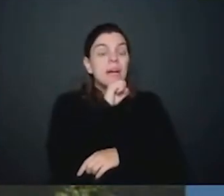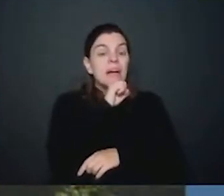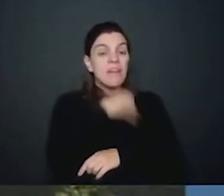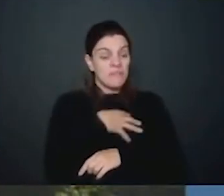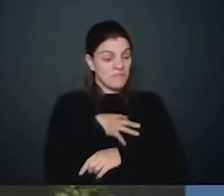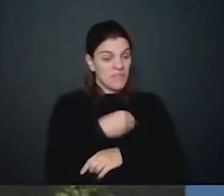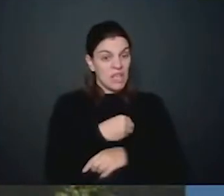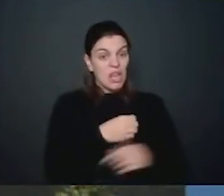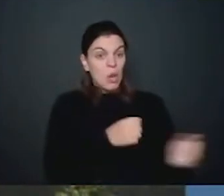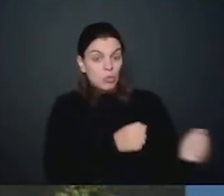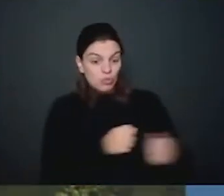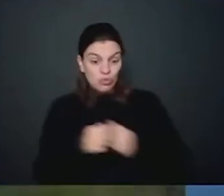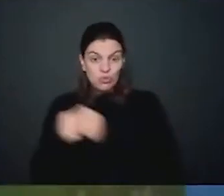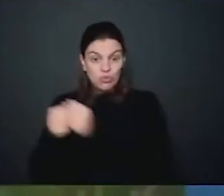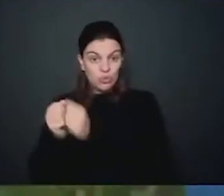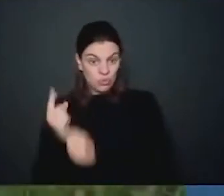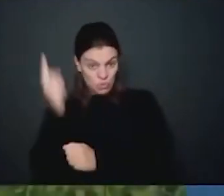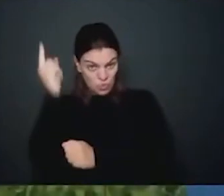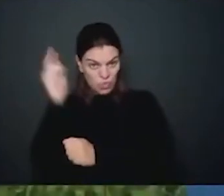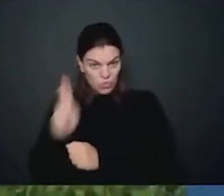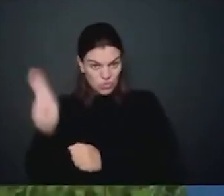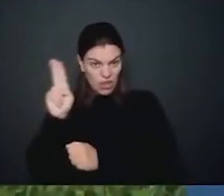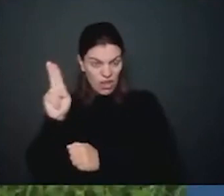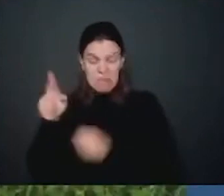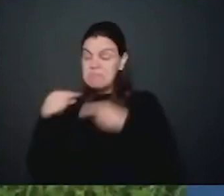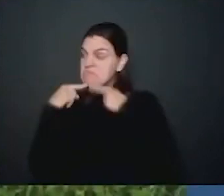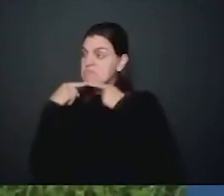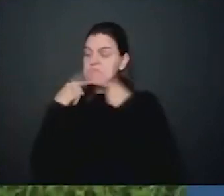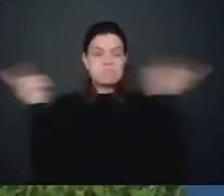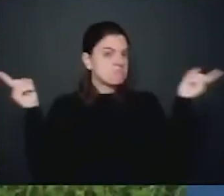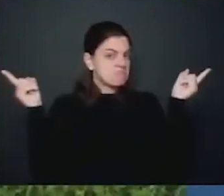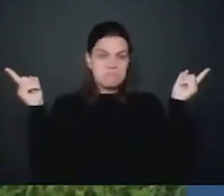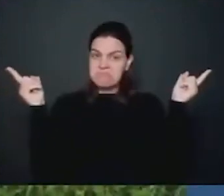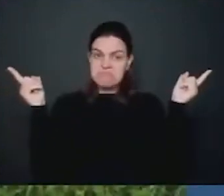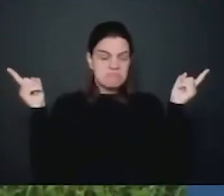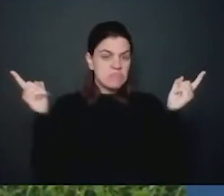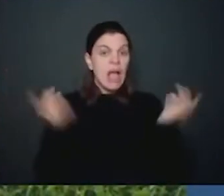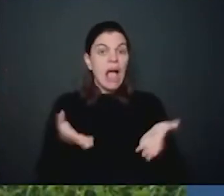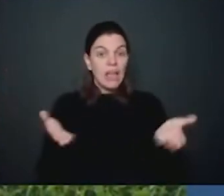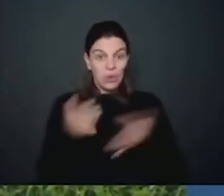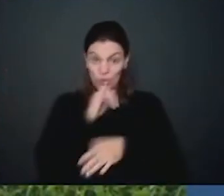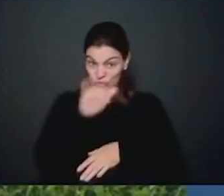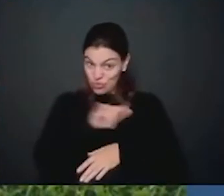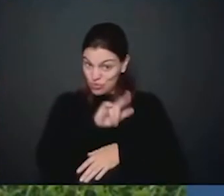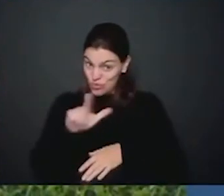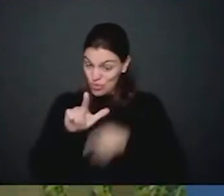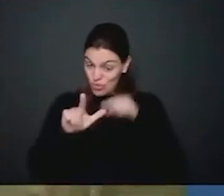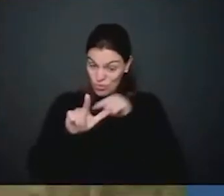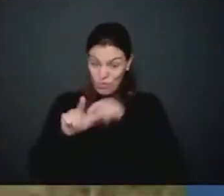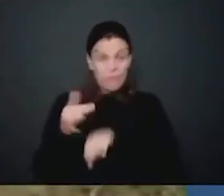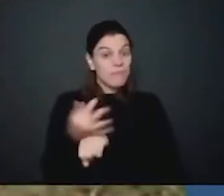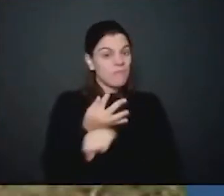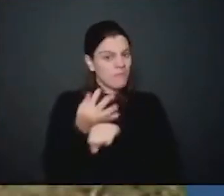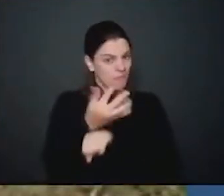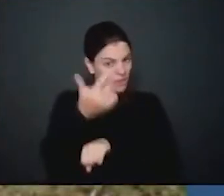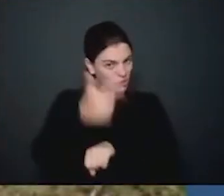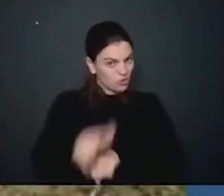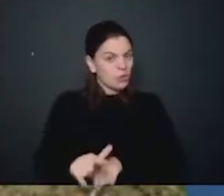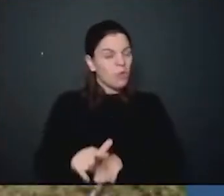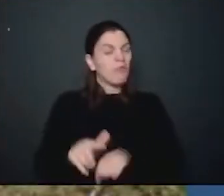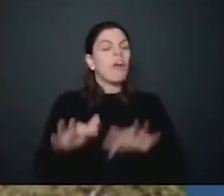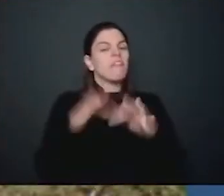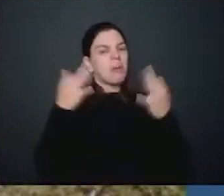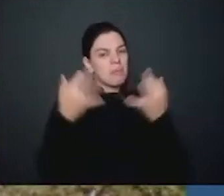espaços. E, novamente, nós estamos chegando nas férias de julho. E, mais uma vez, essas famílias vão ficar